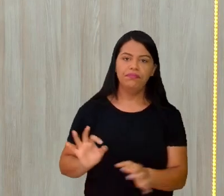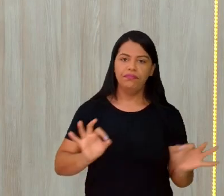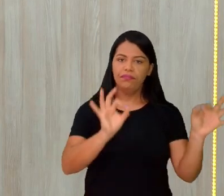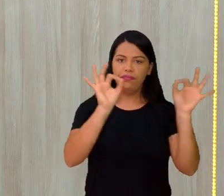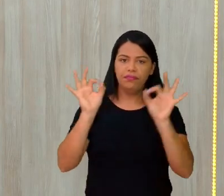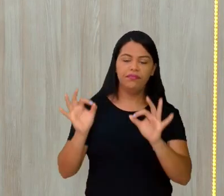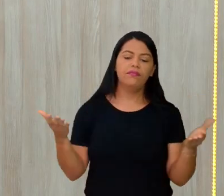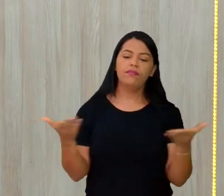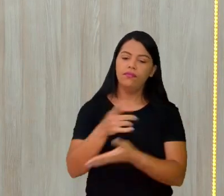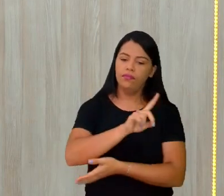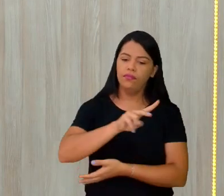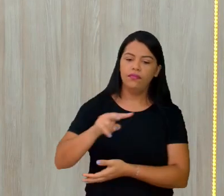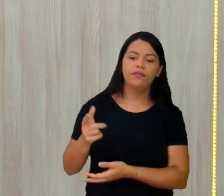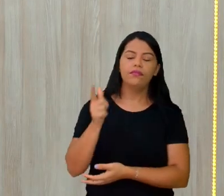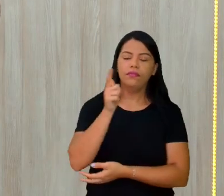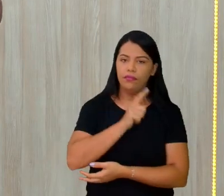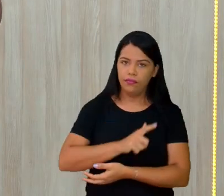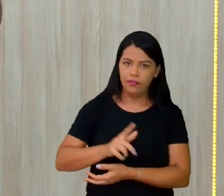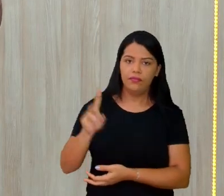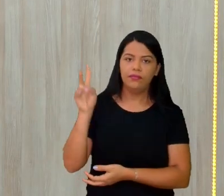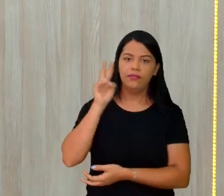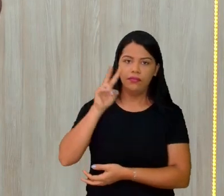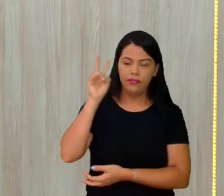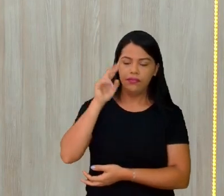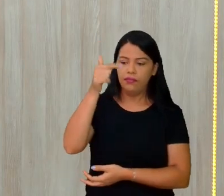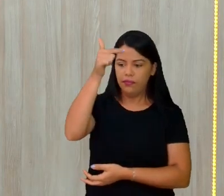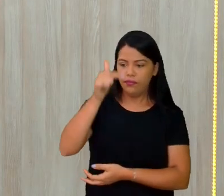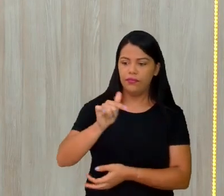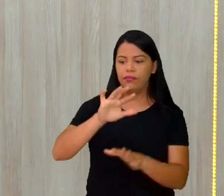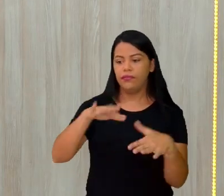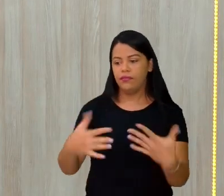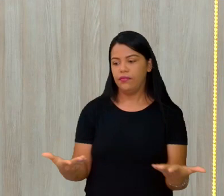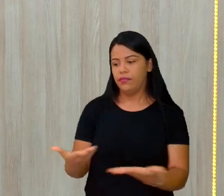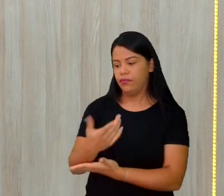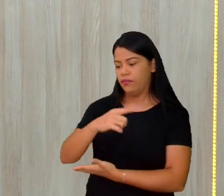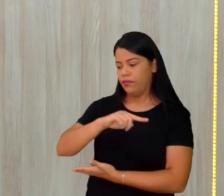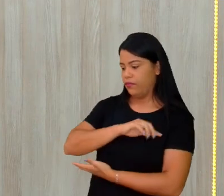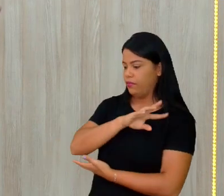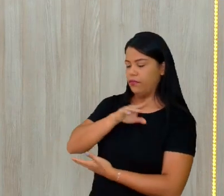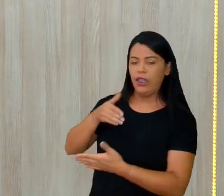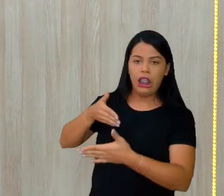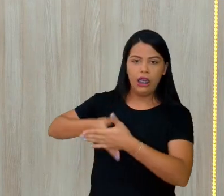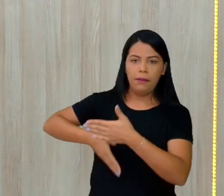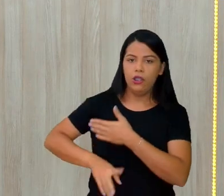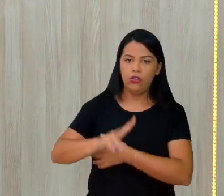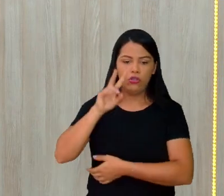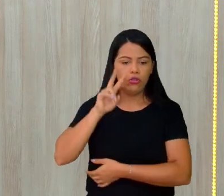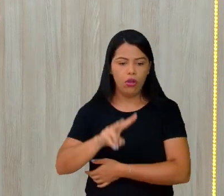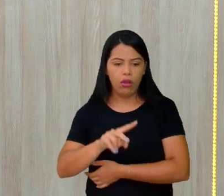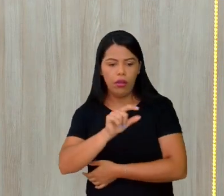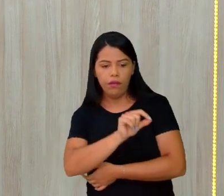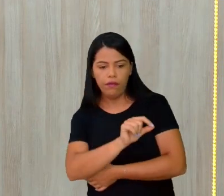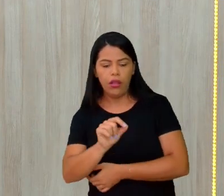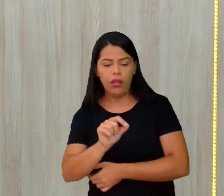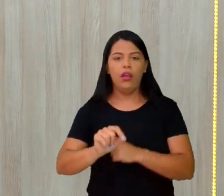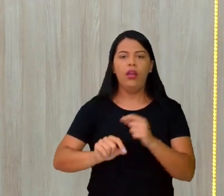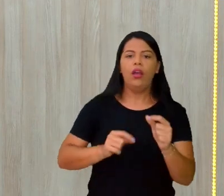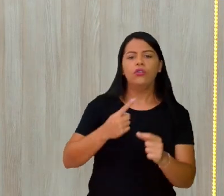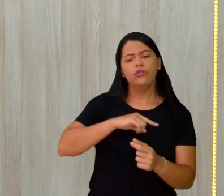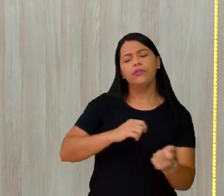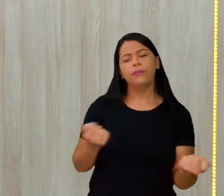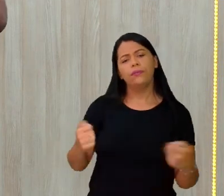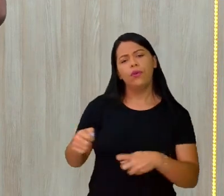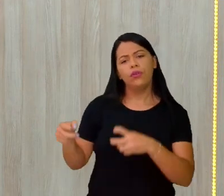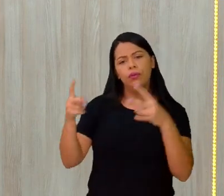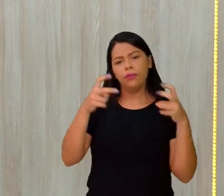relembrar quem é a paisagem. A gente não vai se limitar apenas ao observar pelo olhar. A gente pode perceber a